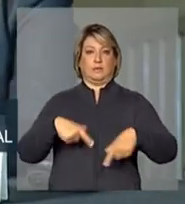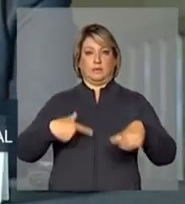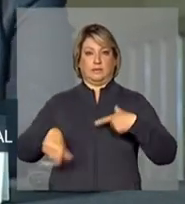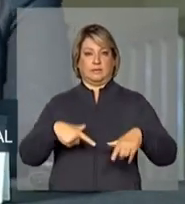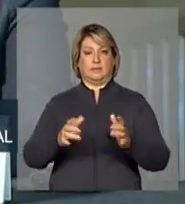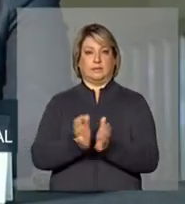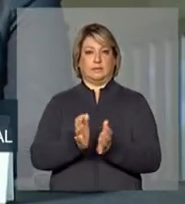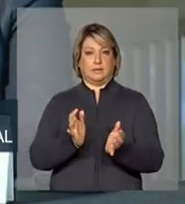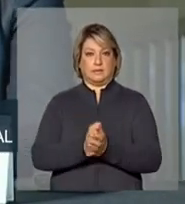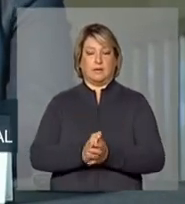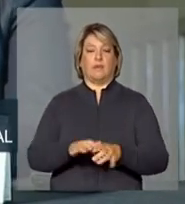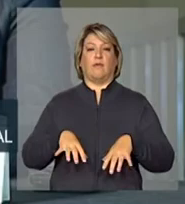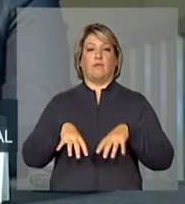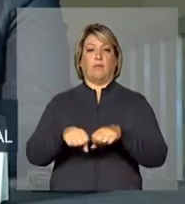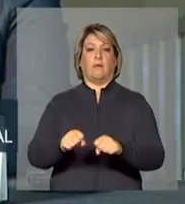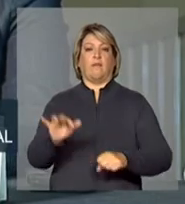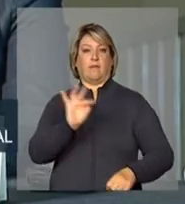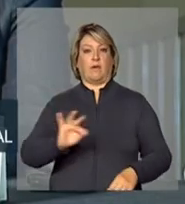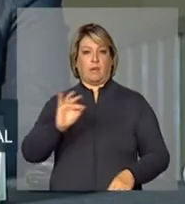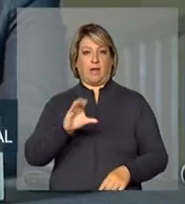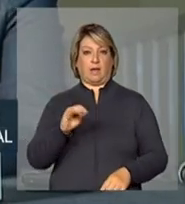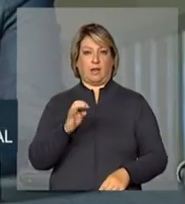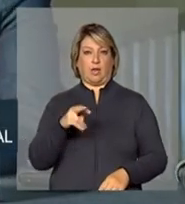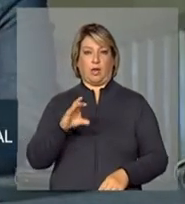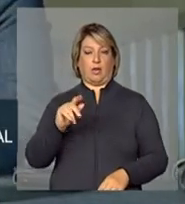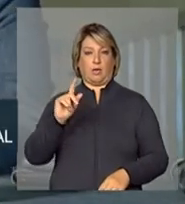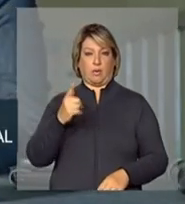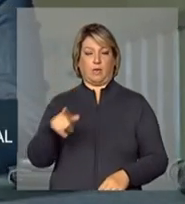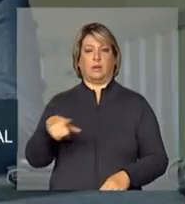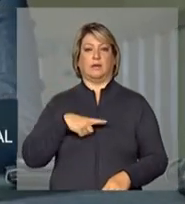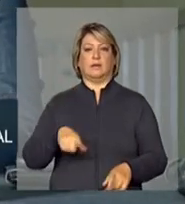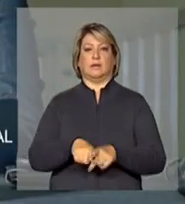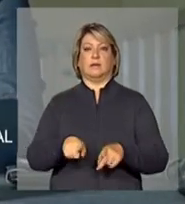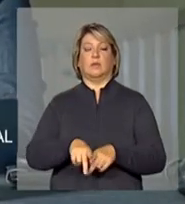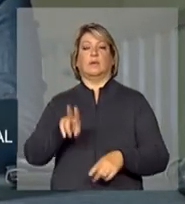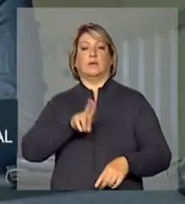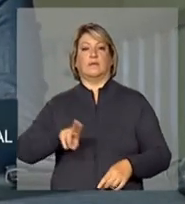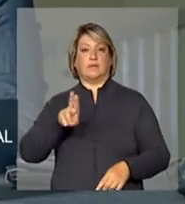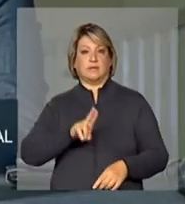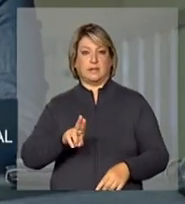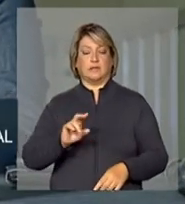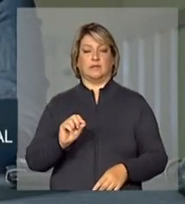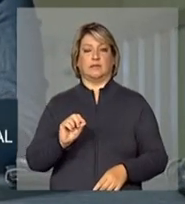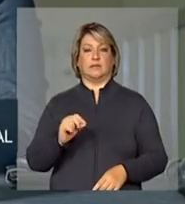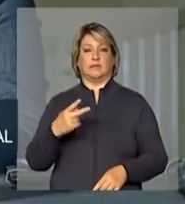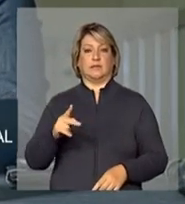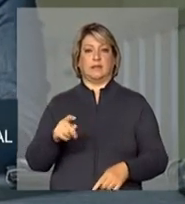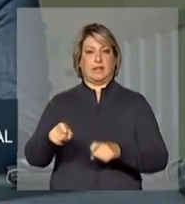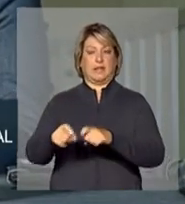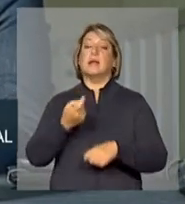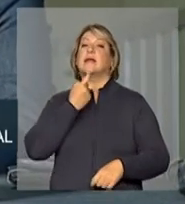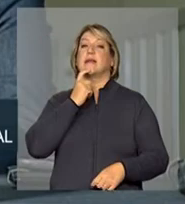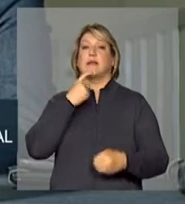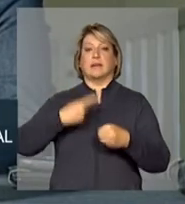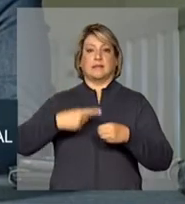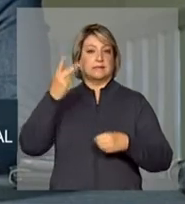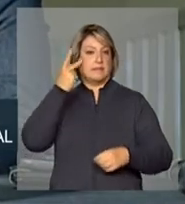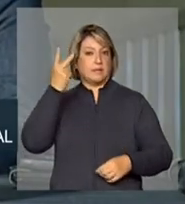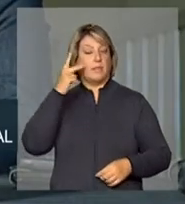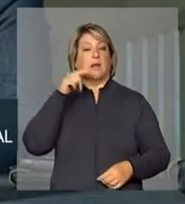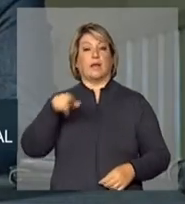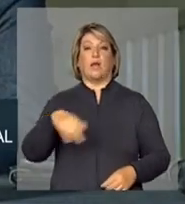Católica de Goiás, com doutorado em Ciência Econômica pela Universidade Estadual de Campinas. Sérgio Duarte de Castro foi